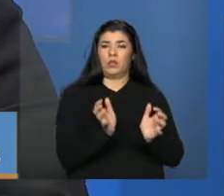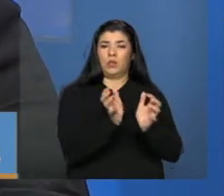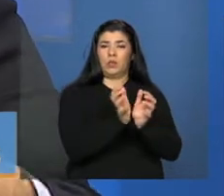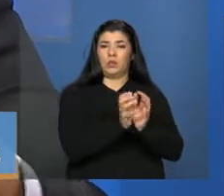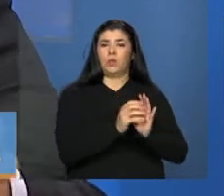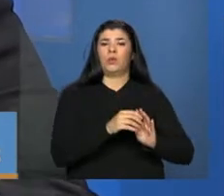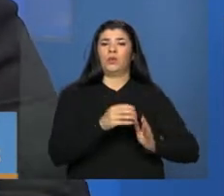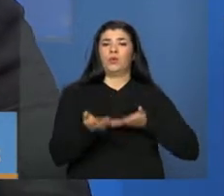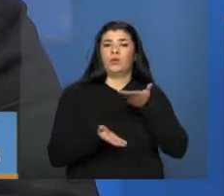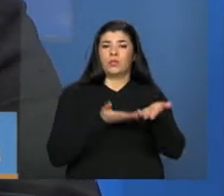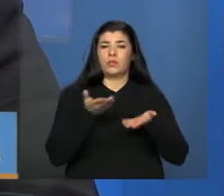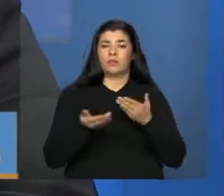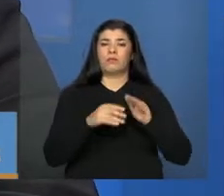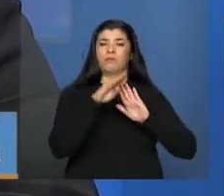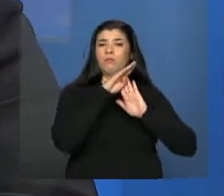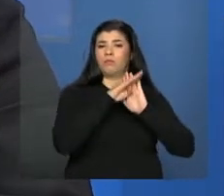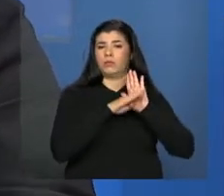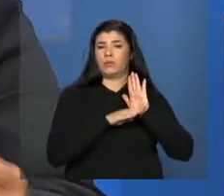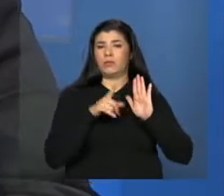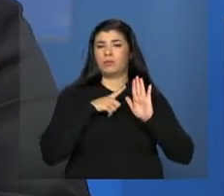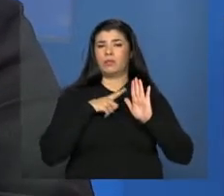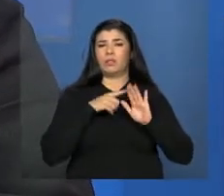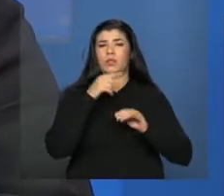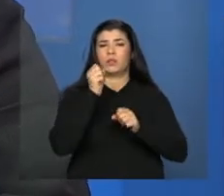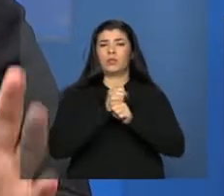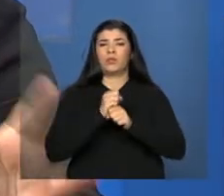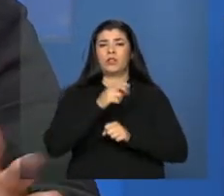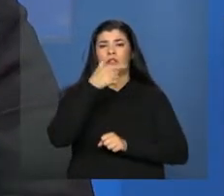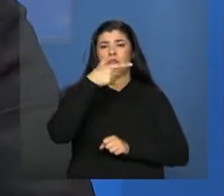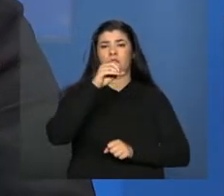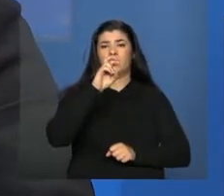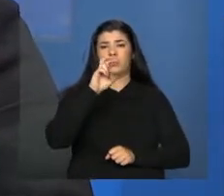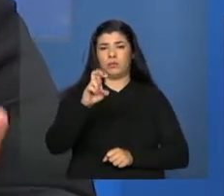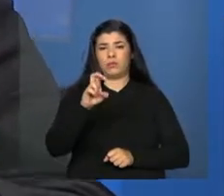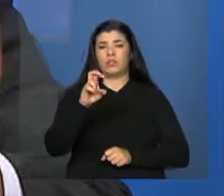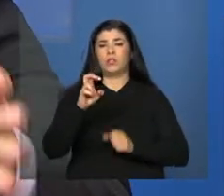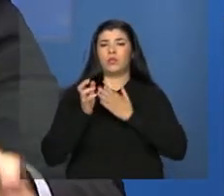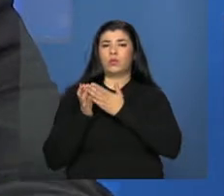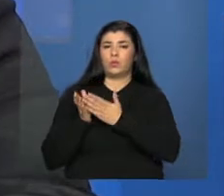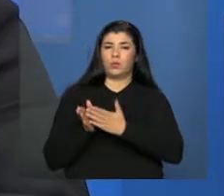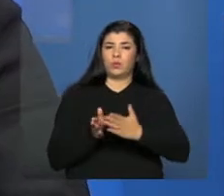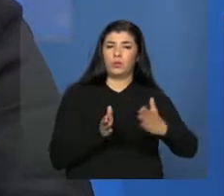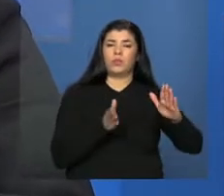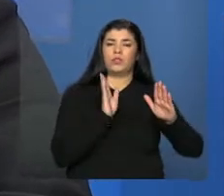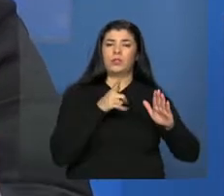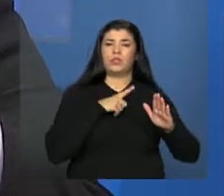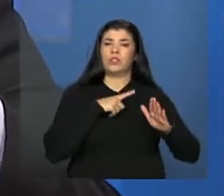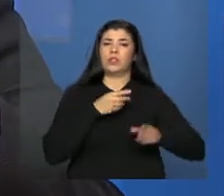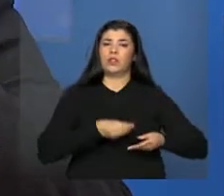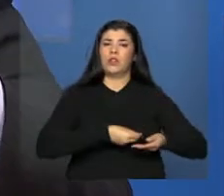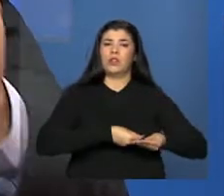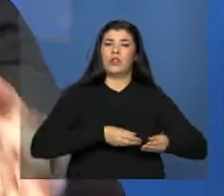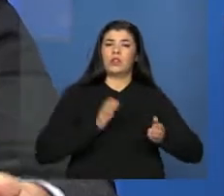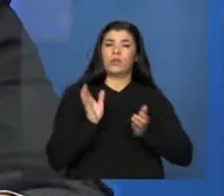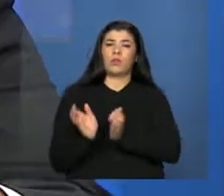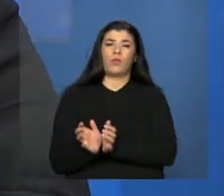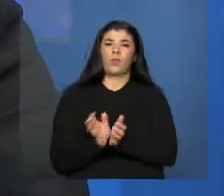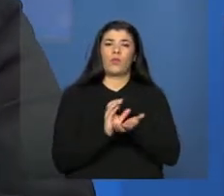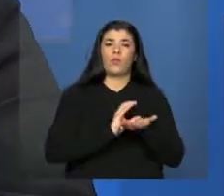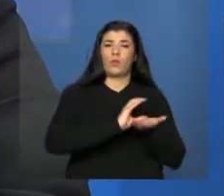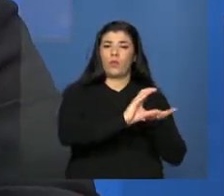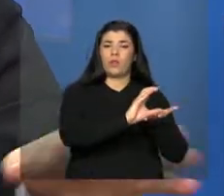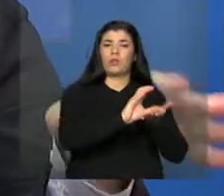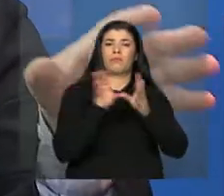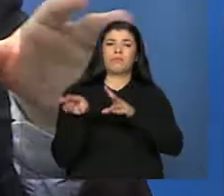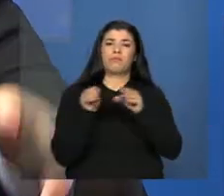programas já serem repassados desde 2005, de uma forma mais estruturada, não sob uma ótica fundo a fundo, uma ótica de transferência legal,